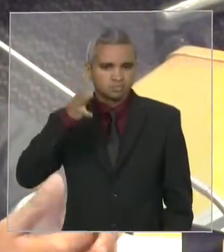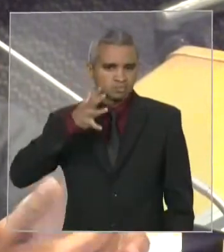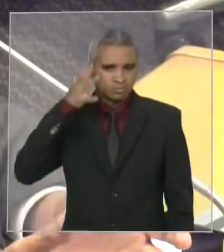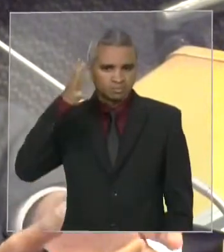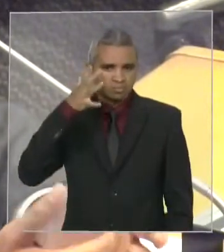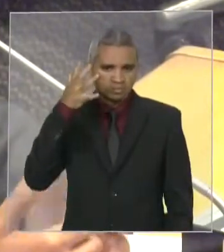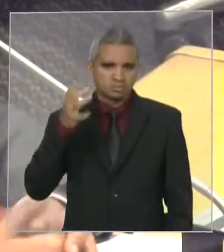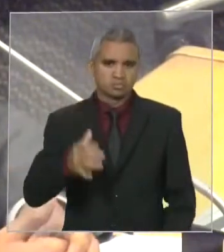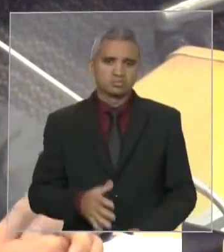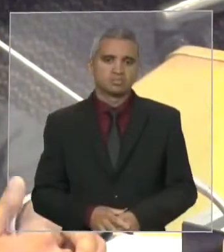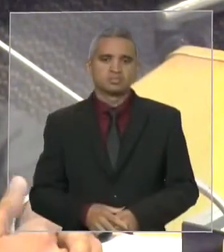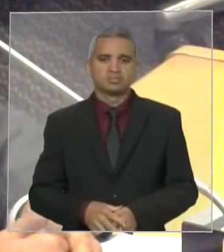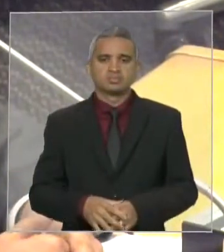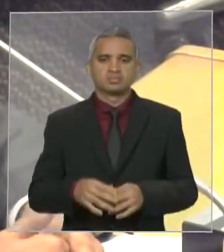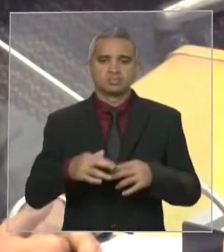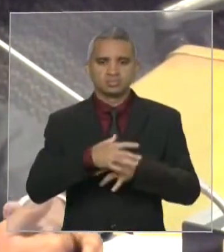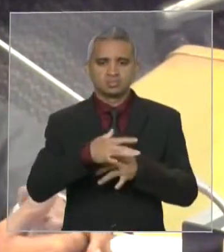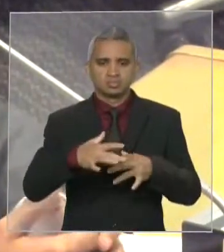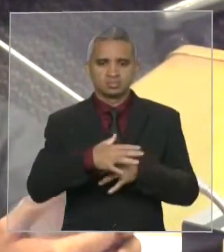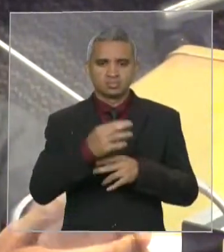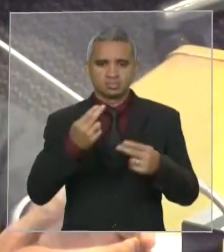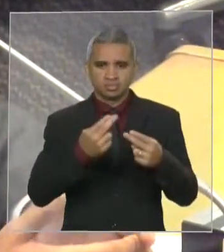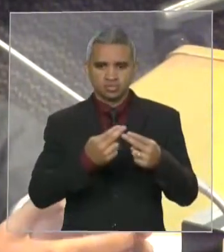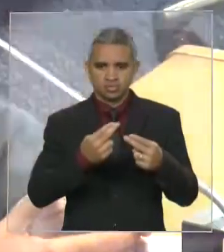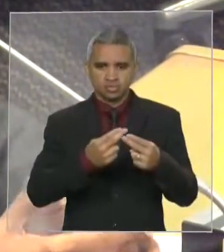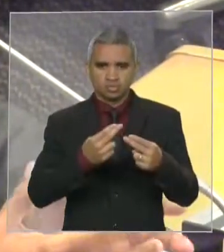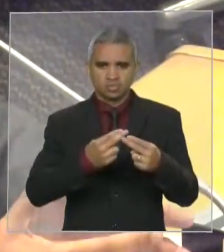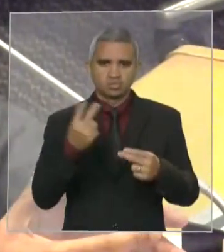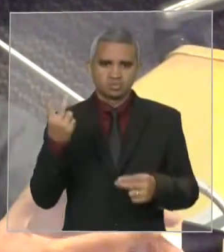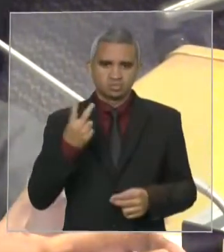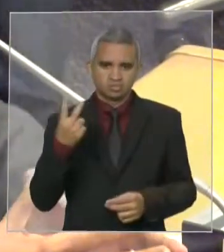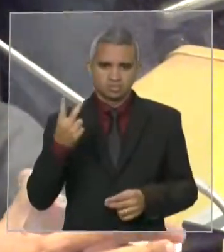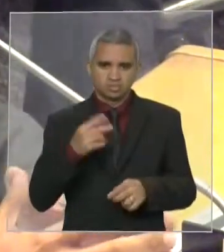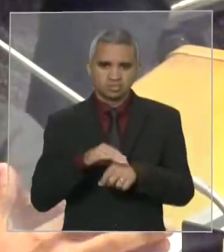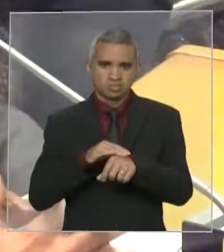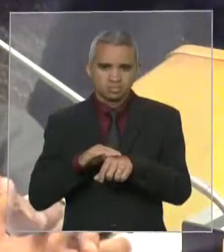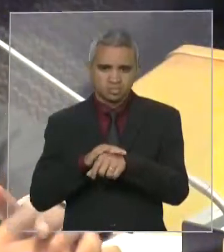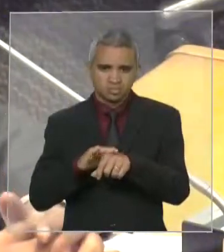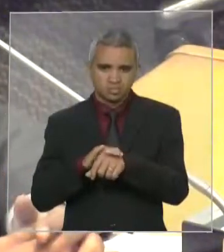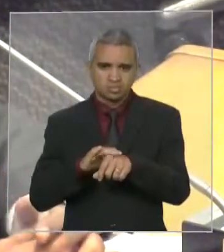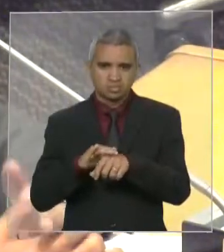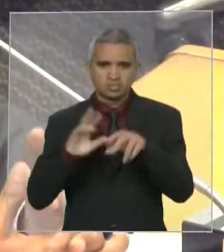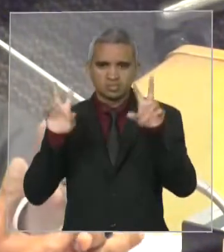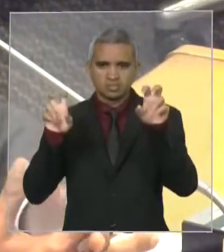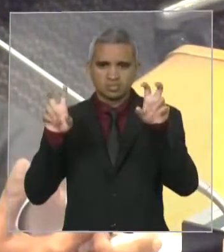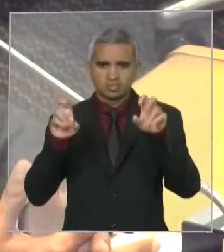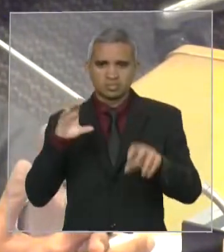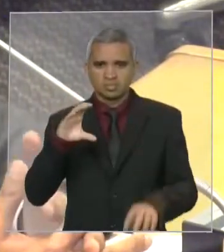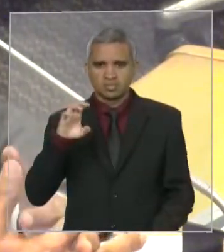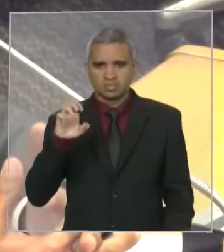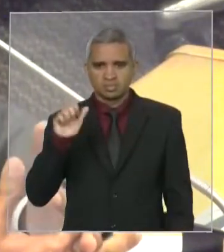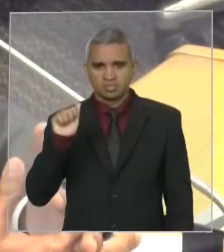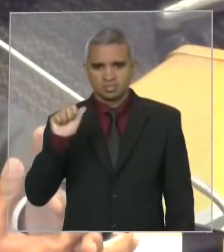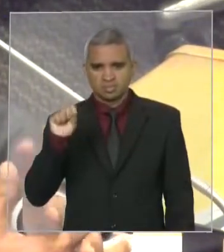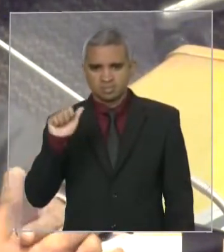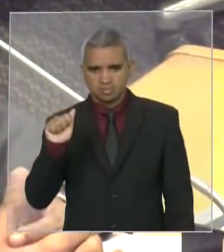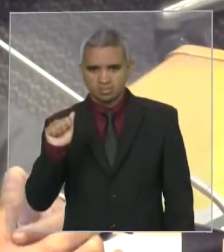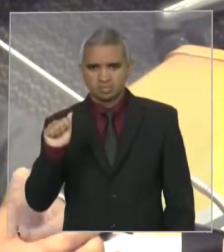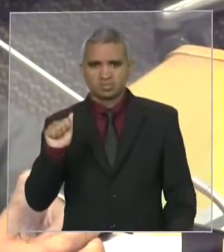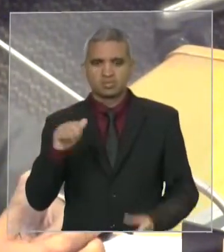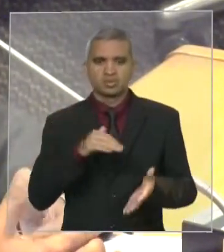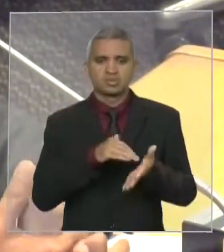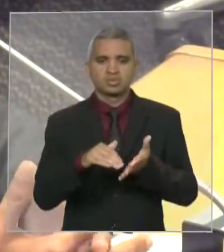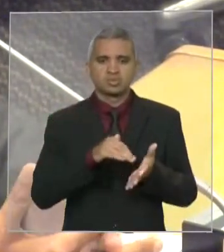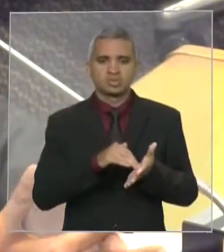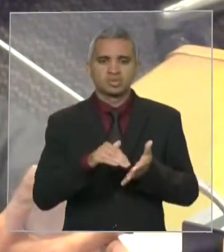eu estive, junto com V. Exª, dialogando sobre esse tema da SEASA com o secretário de Infraestrutura, Cleiton Oleto,